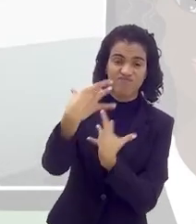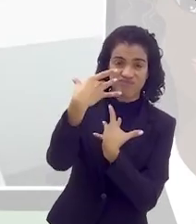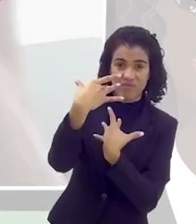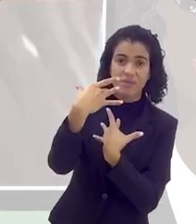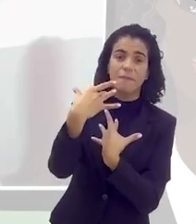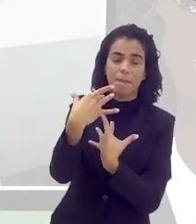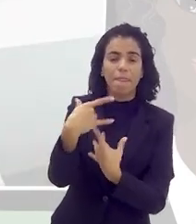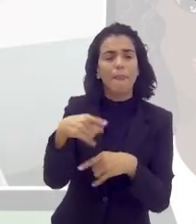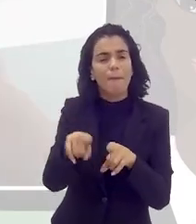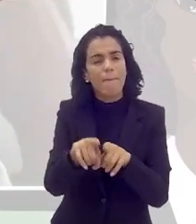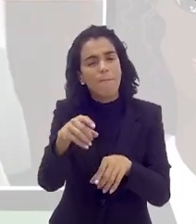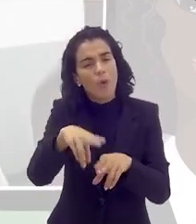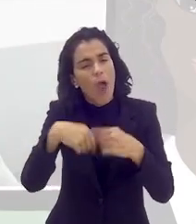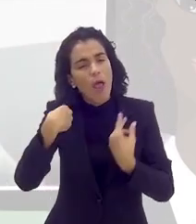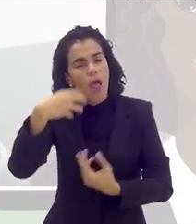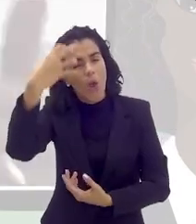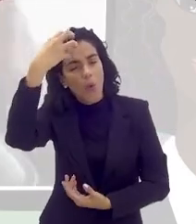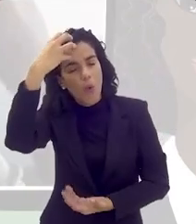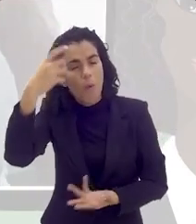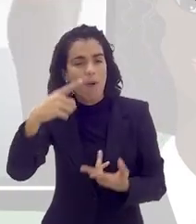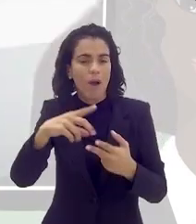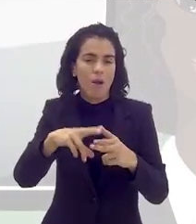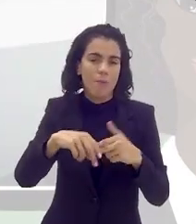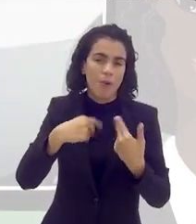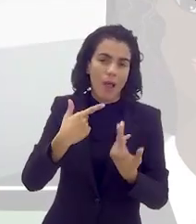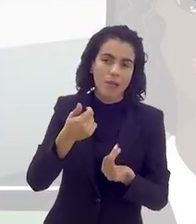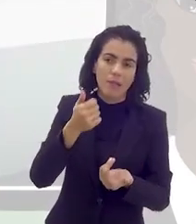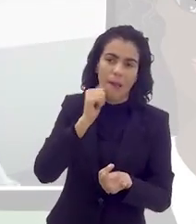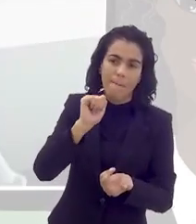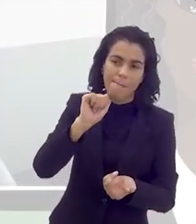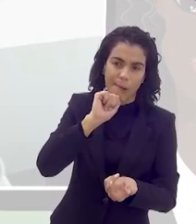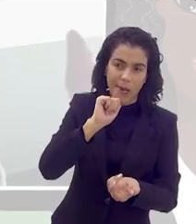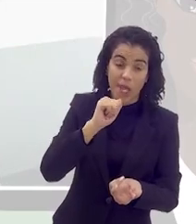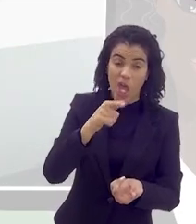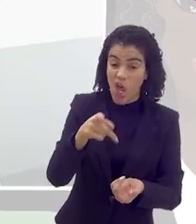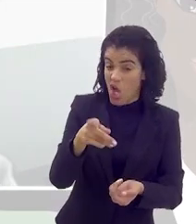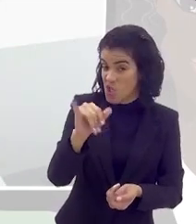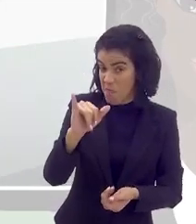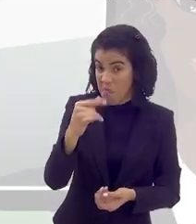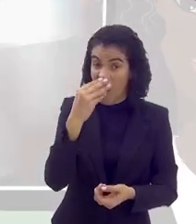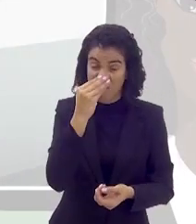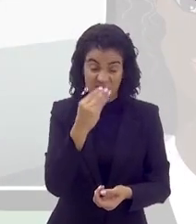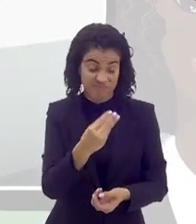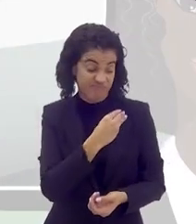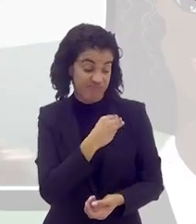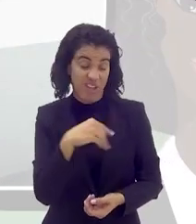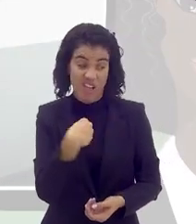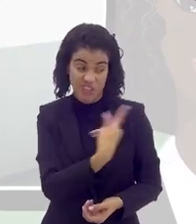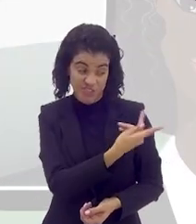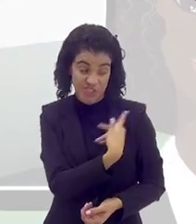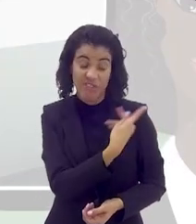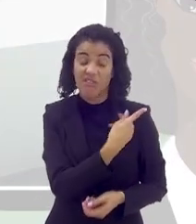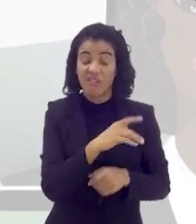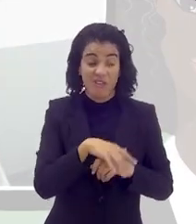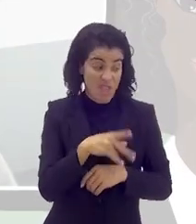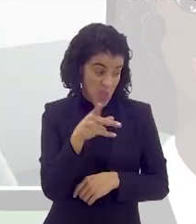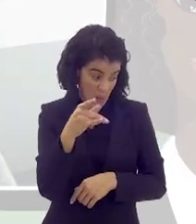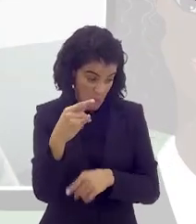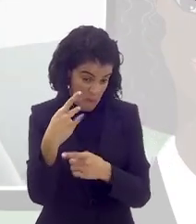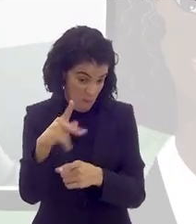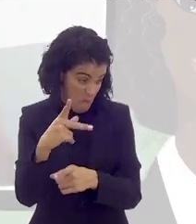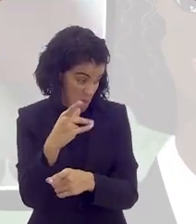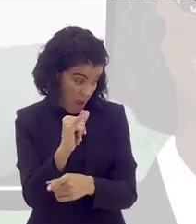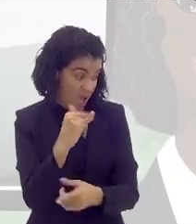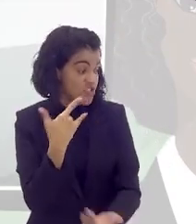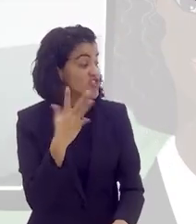carrega por conta da curva, por conta da separação, porque às vezes tem uma mãe do outro lado que também está dizendo, olha, seu pai vai esquecer a gente. Seu pai,